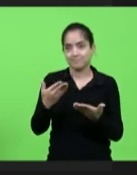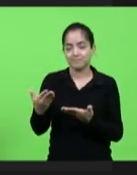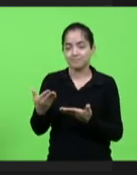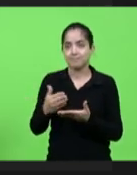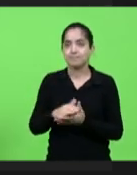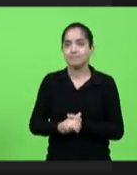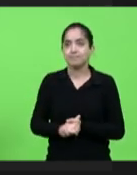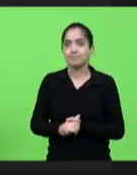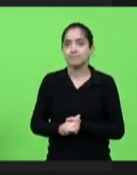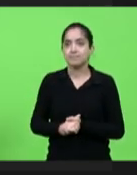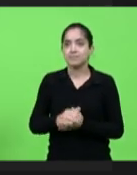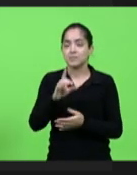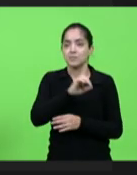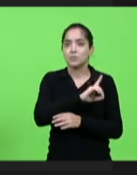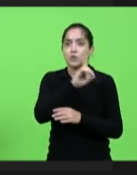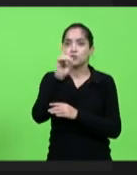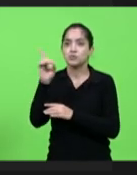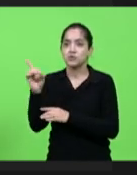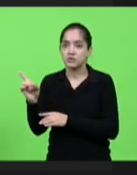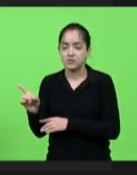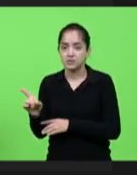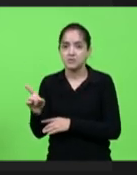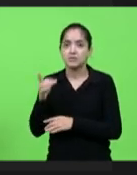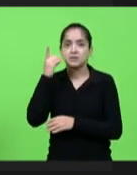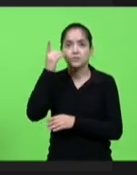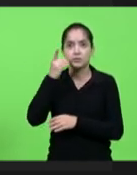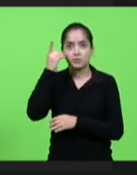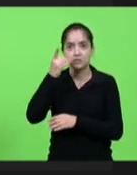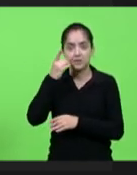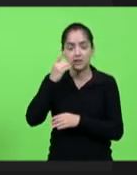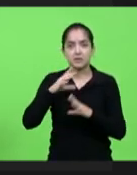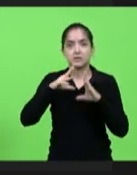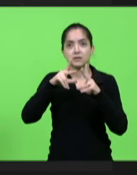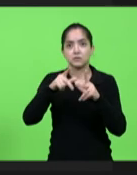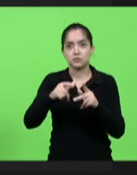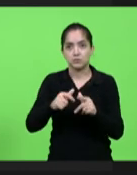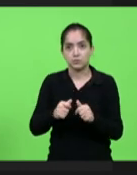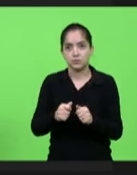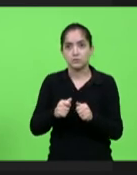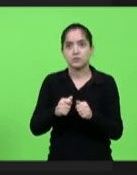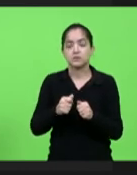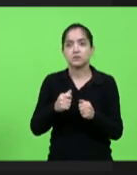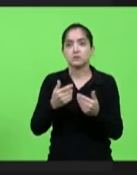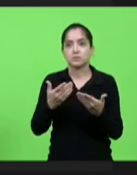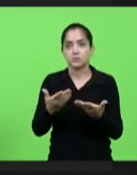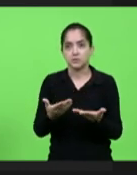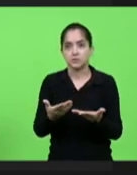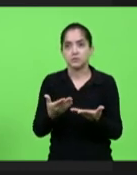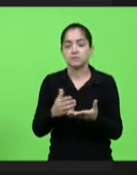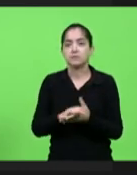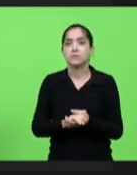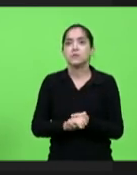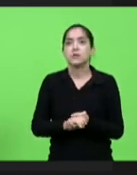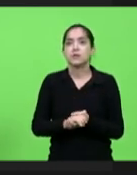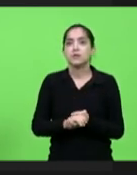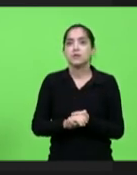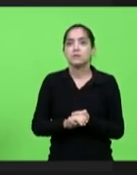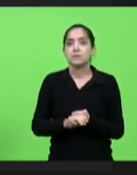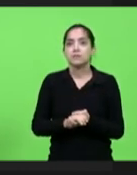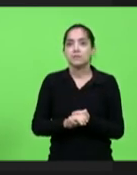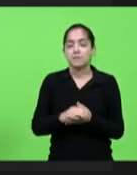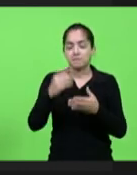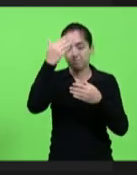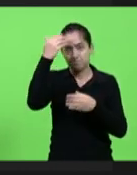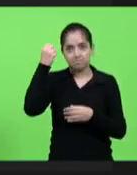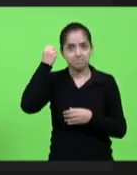bom dia deputada Luciane bom dia a todas as deputadas eu sou Cici tenho 1,73m